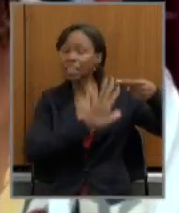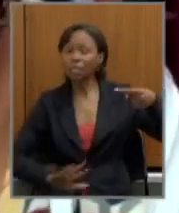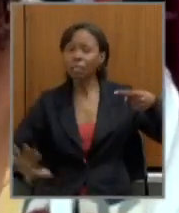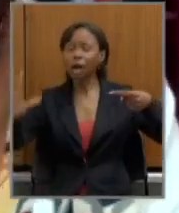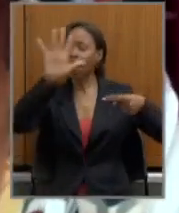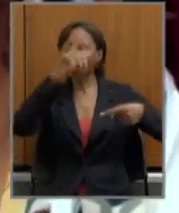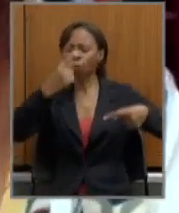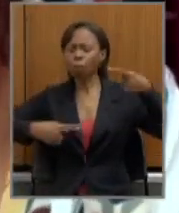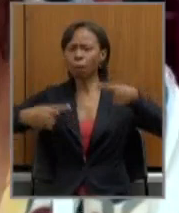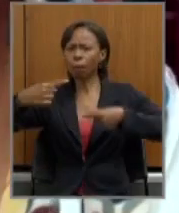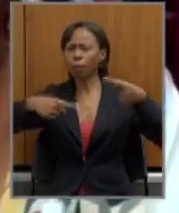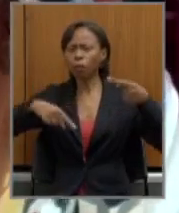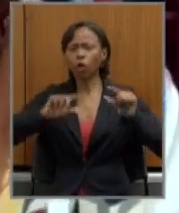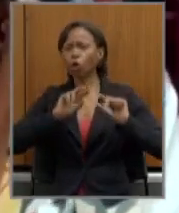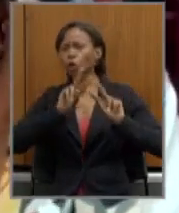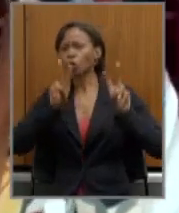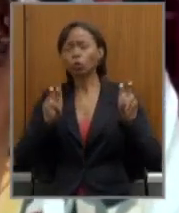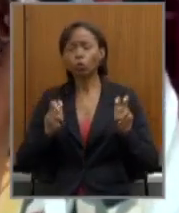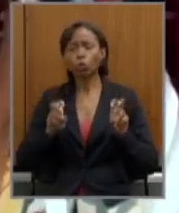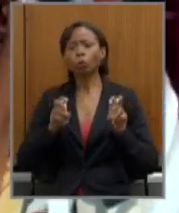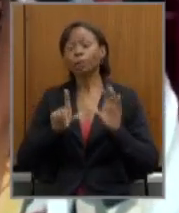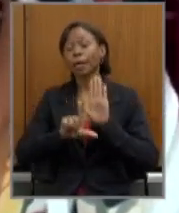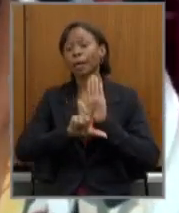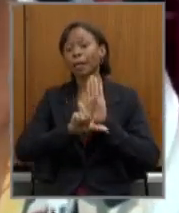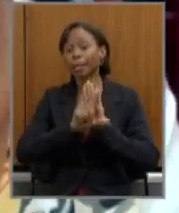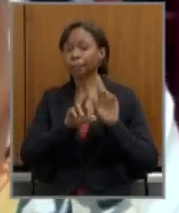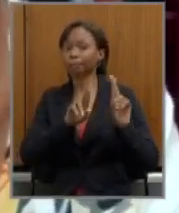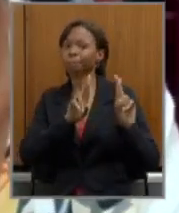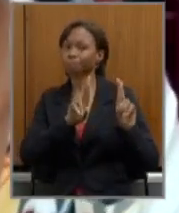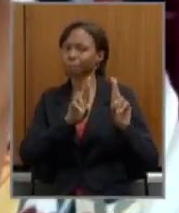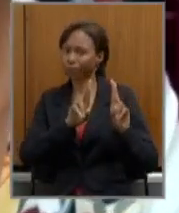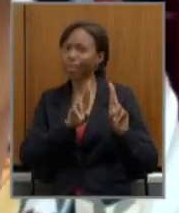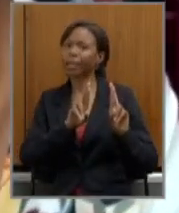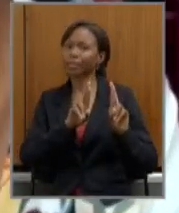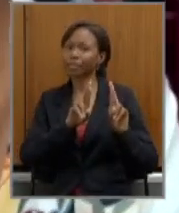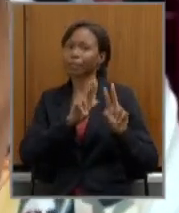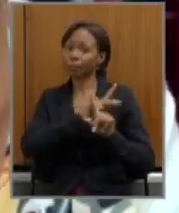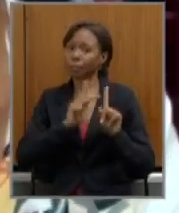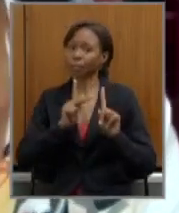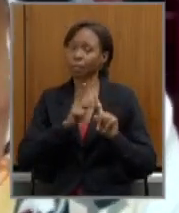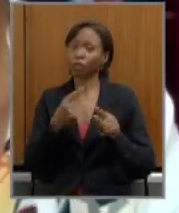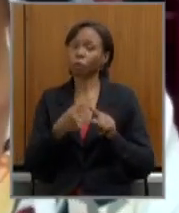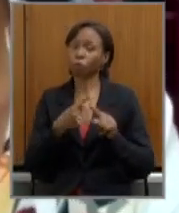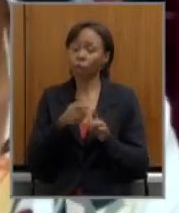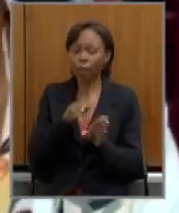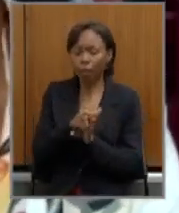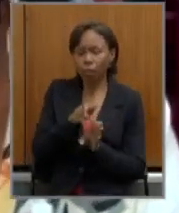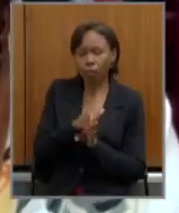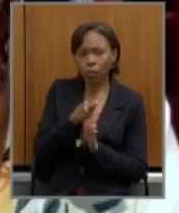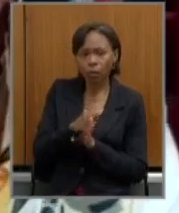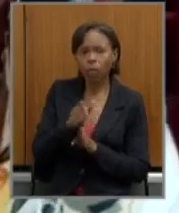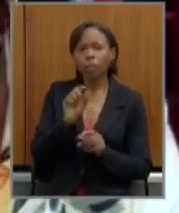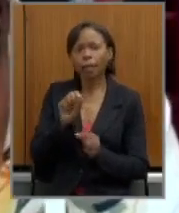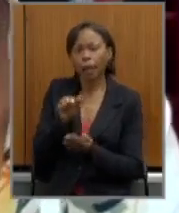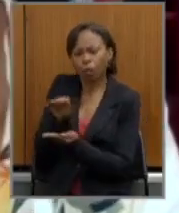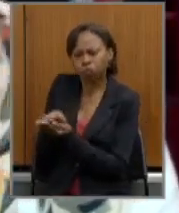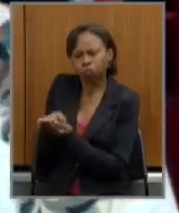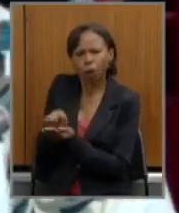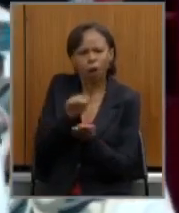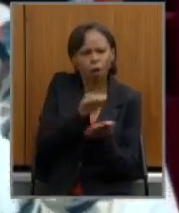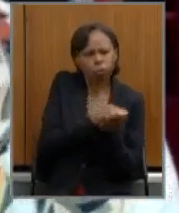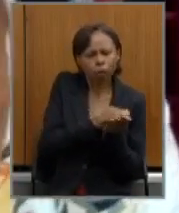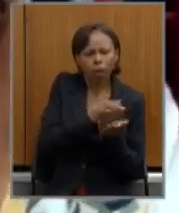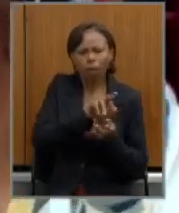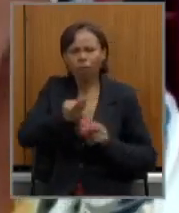discussão da lei de responsabilidade previdenciária onde essa discussão de fundos mistos de capitalização